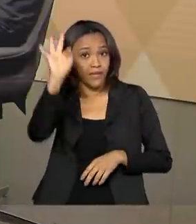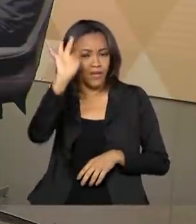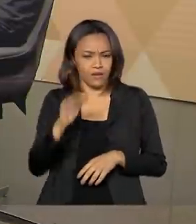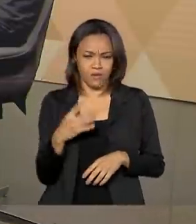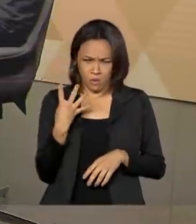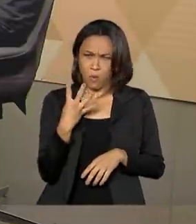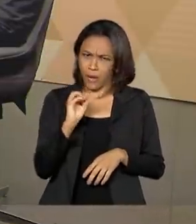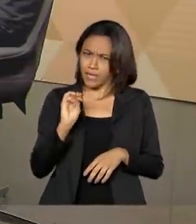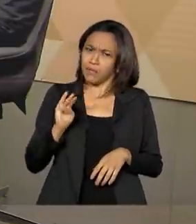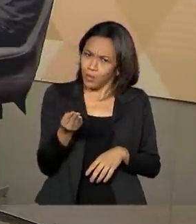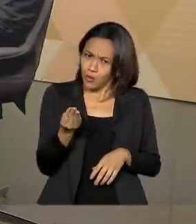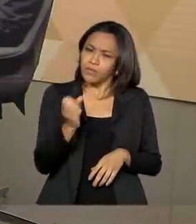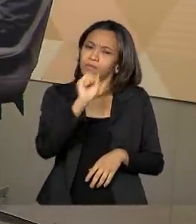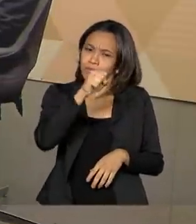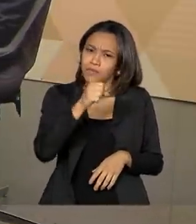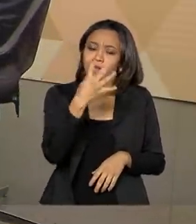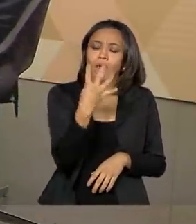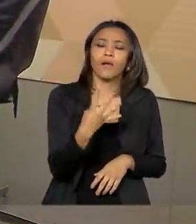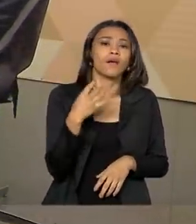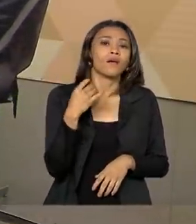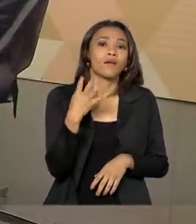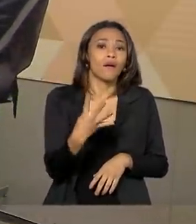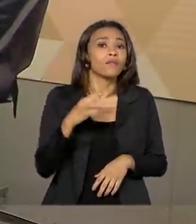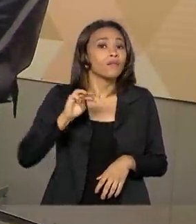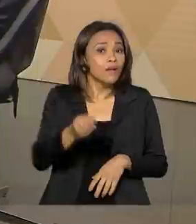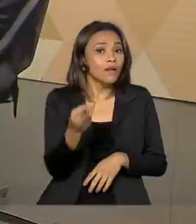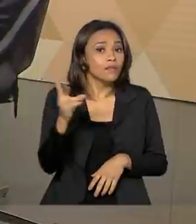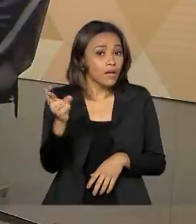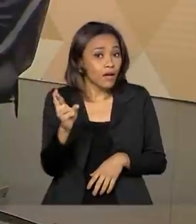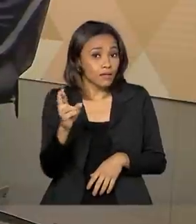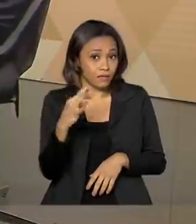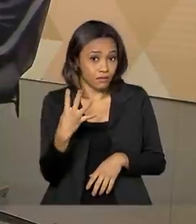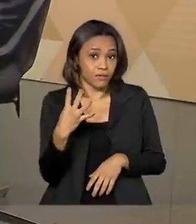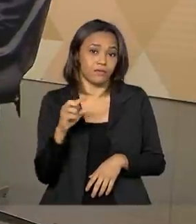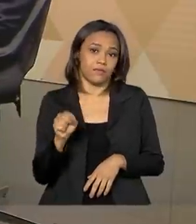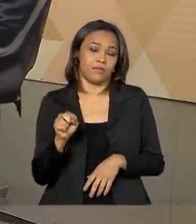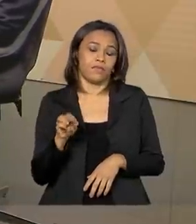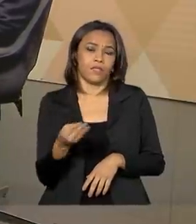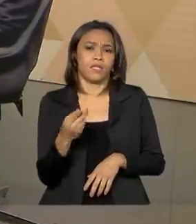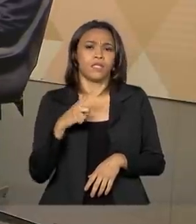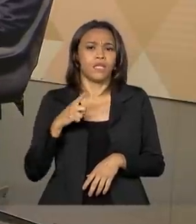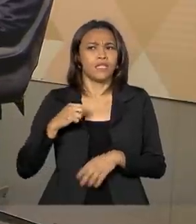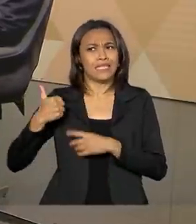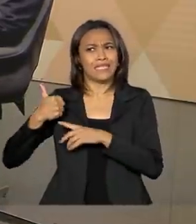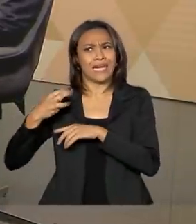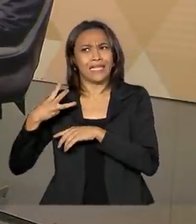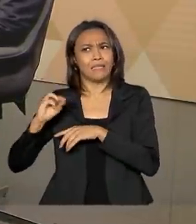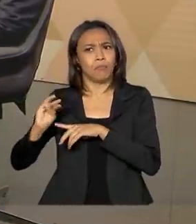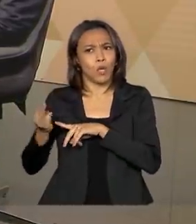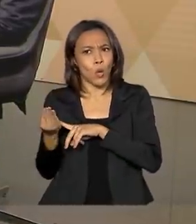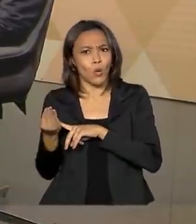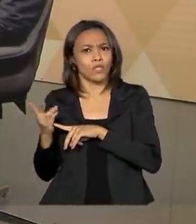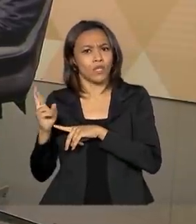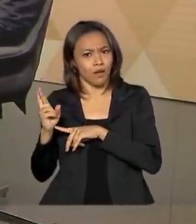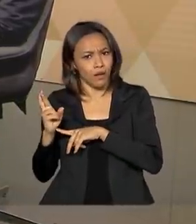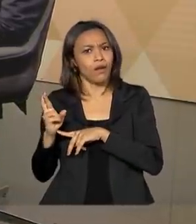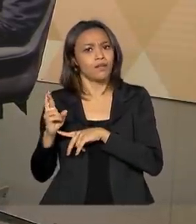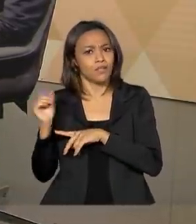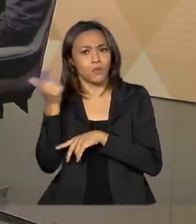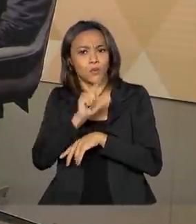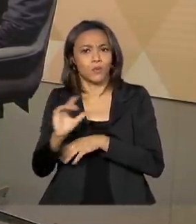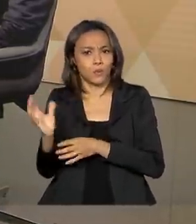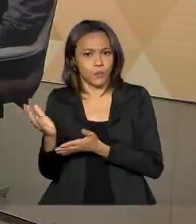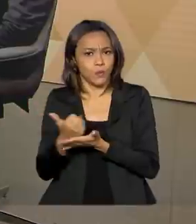aportados nesse projeto. 4 milhões de reais. Nós tivemos recentemente um aporte de 13 milhões de reais na fronteira,